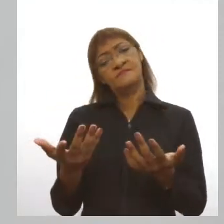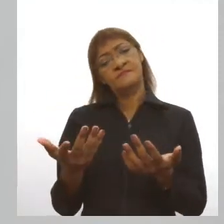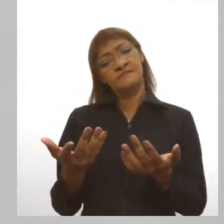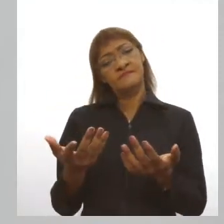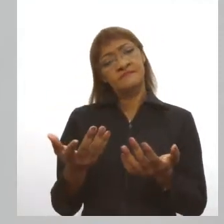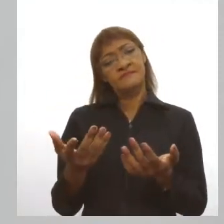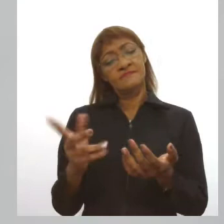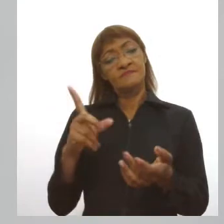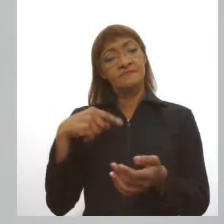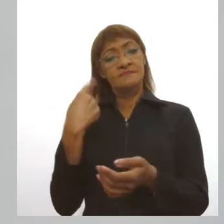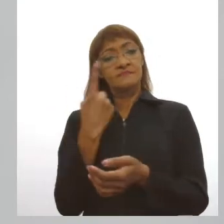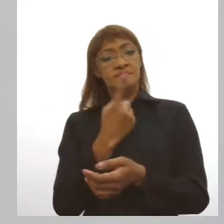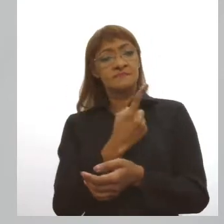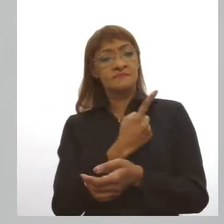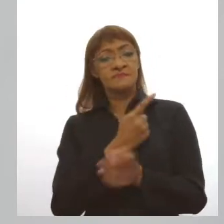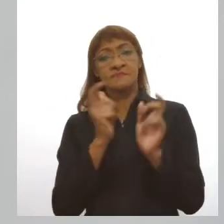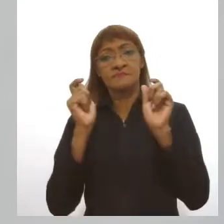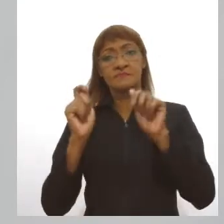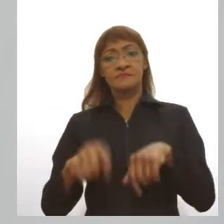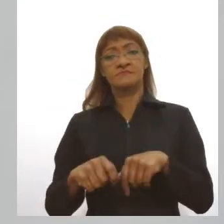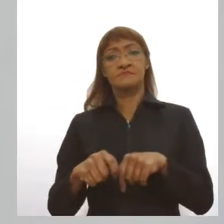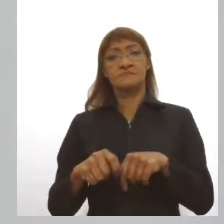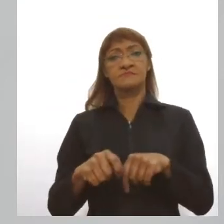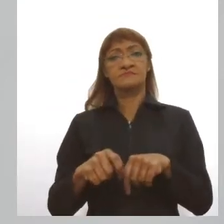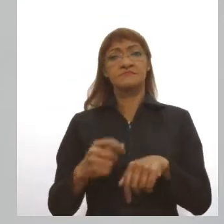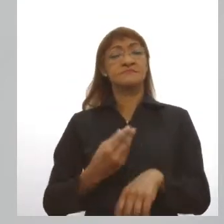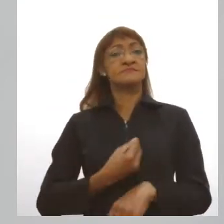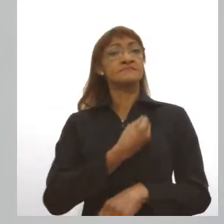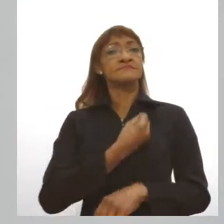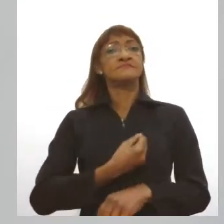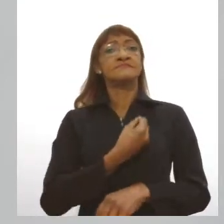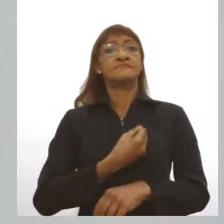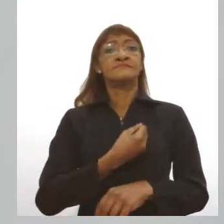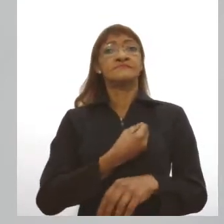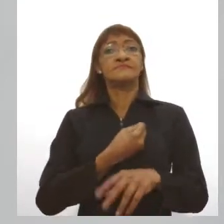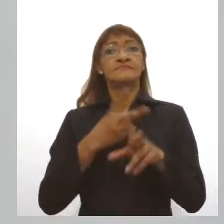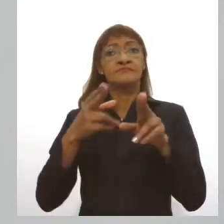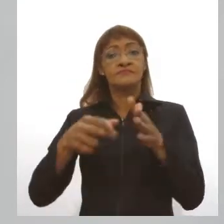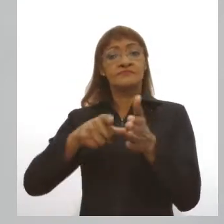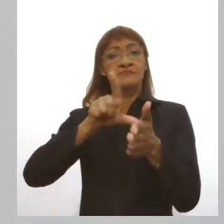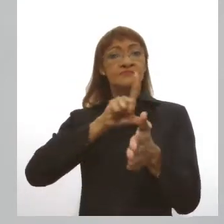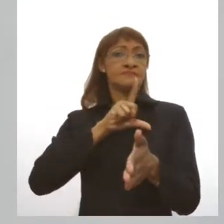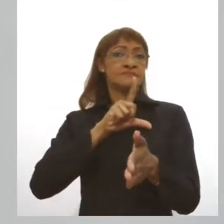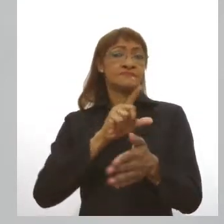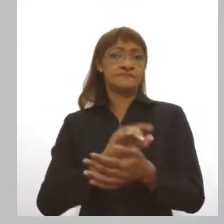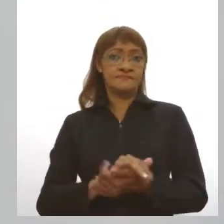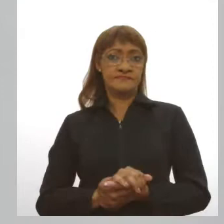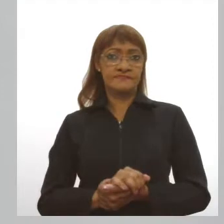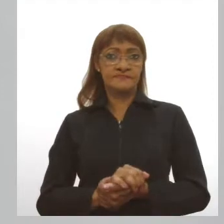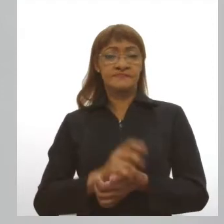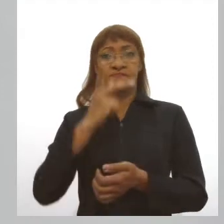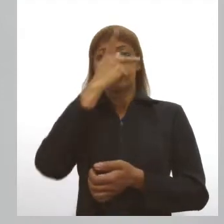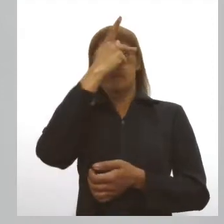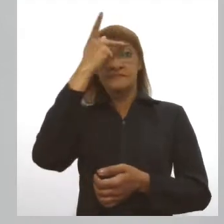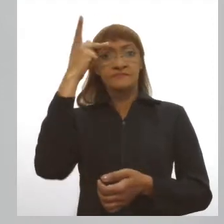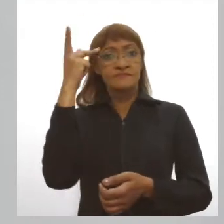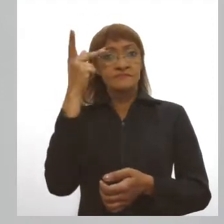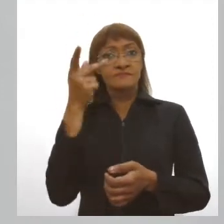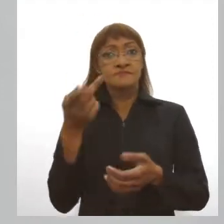gente voltar a uma relação normal social. E que as pessoas precisam, nesse momento,